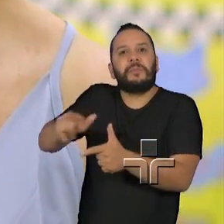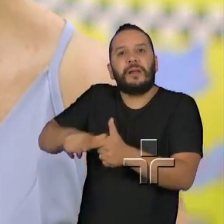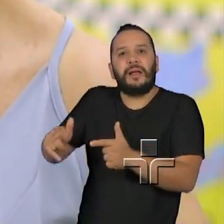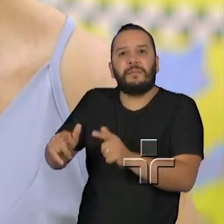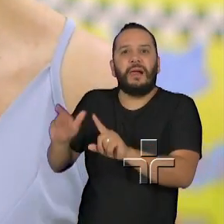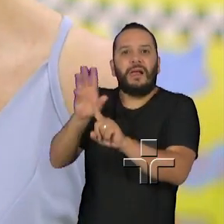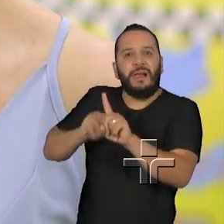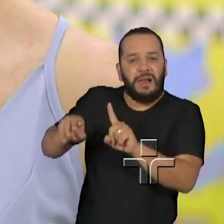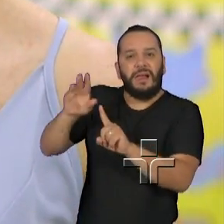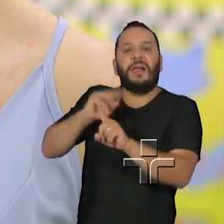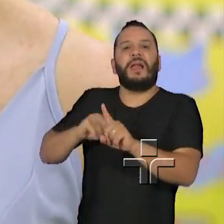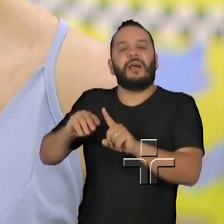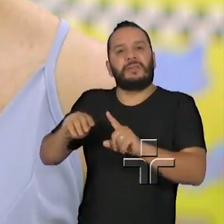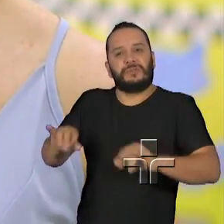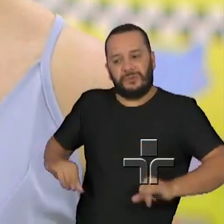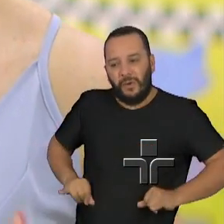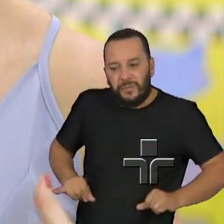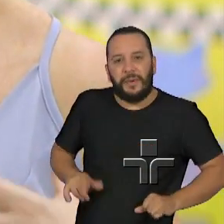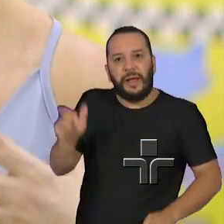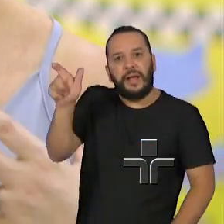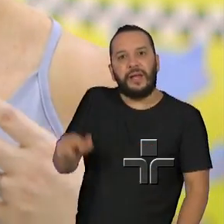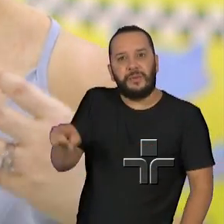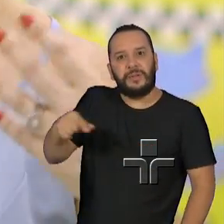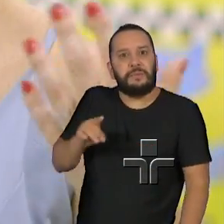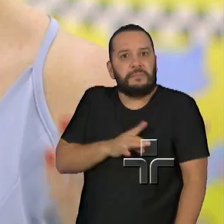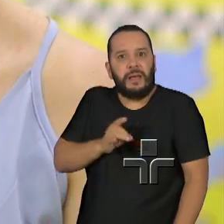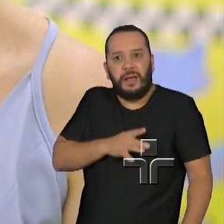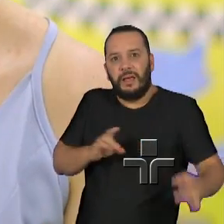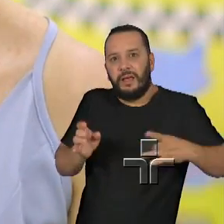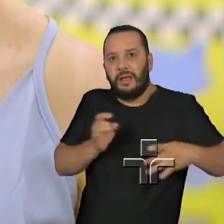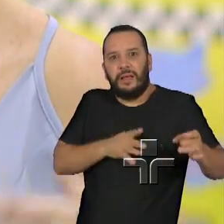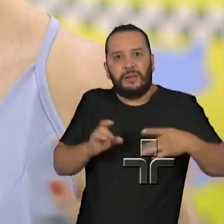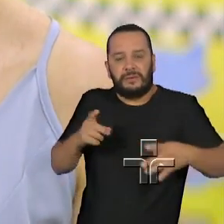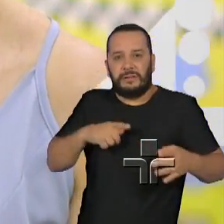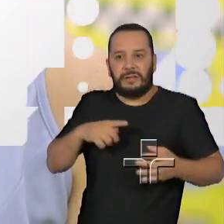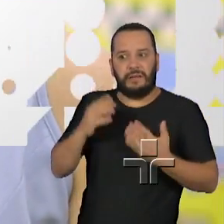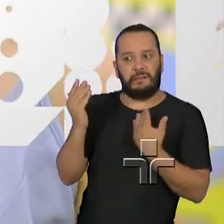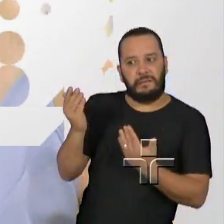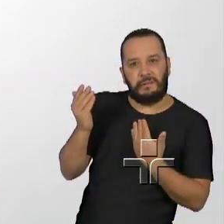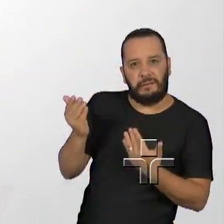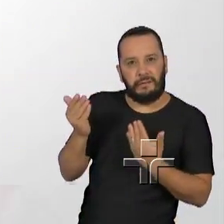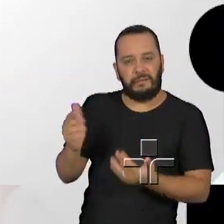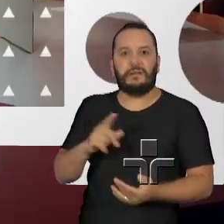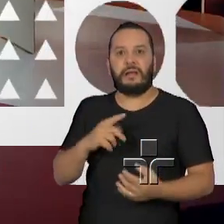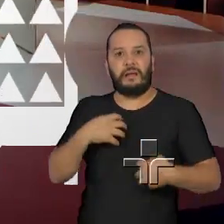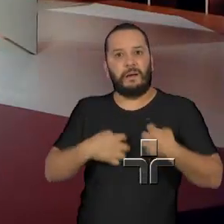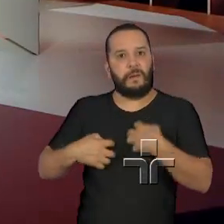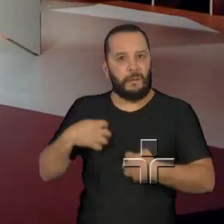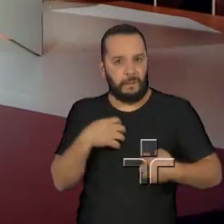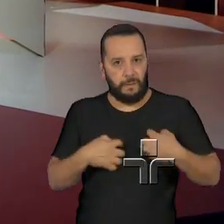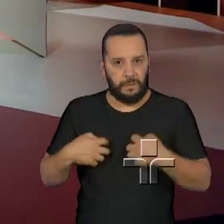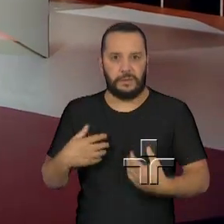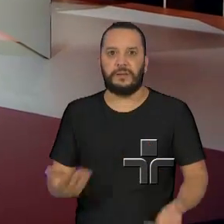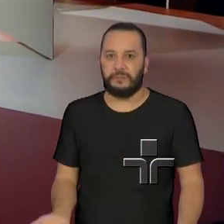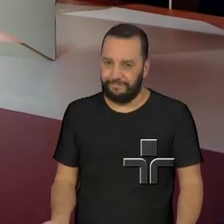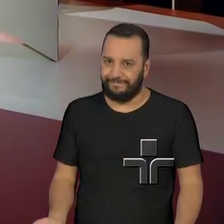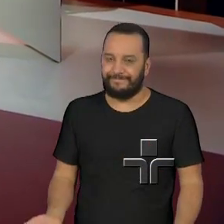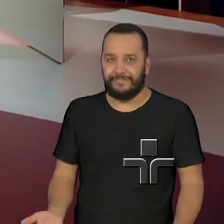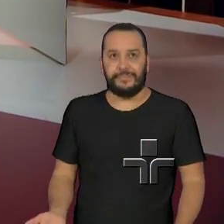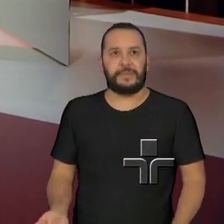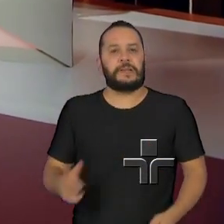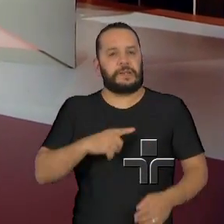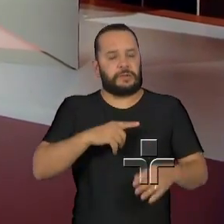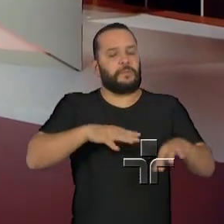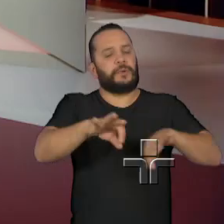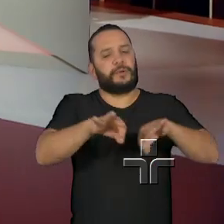crianças estão em sofrimento, têm medos, têm receios, têm angústias. Esse programa da